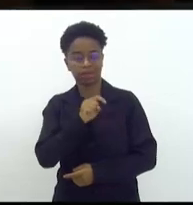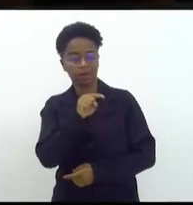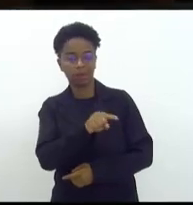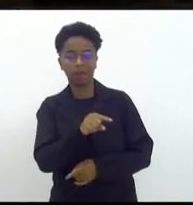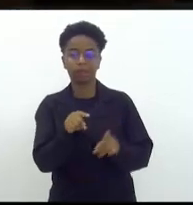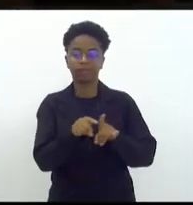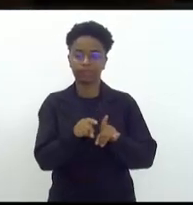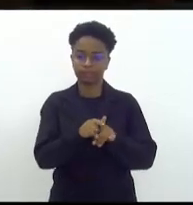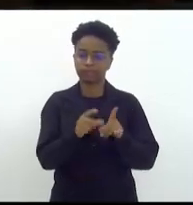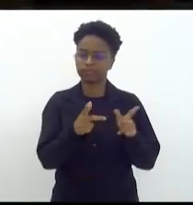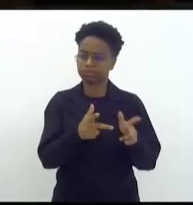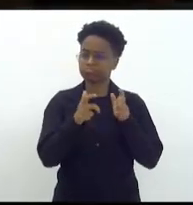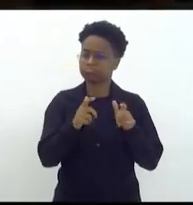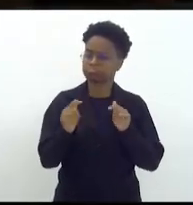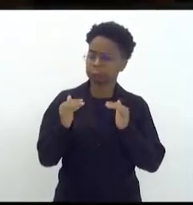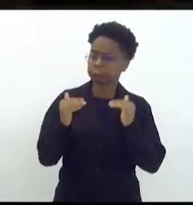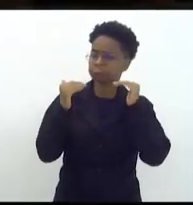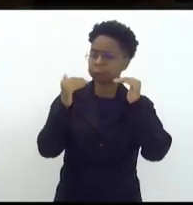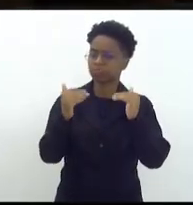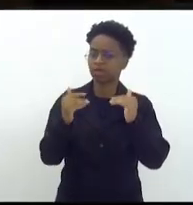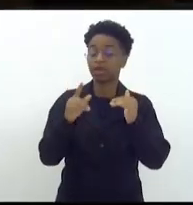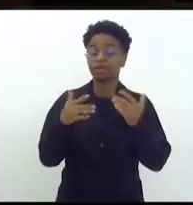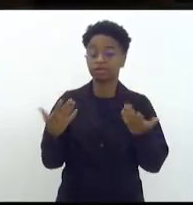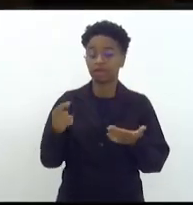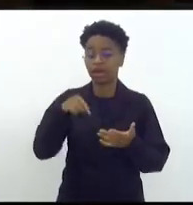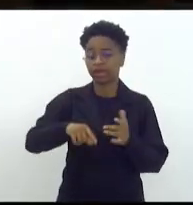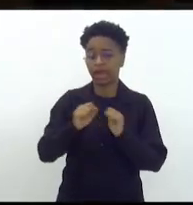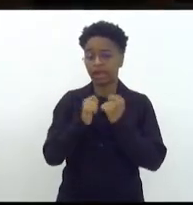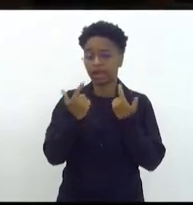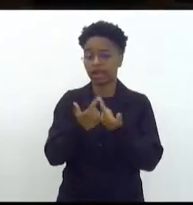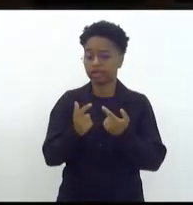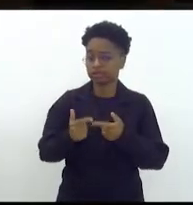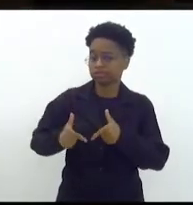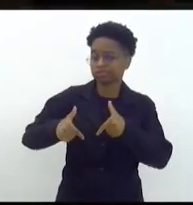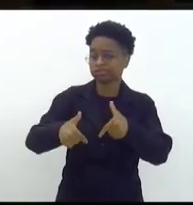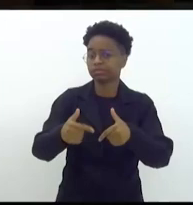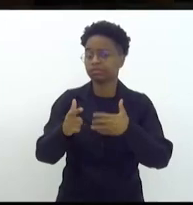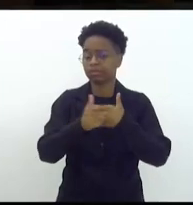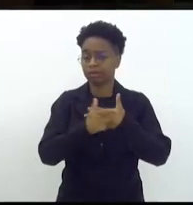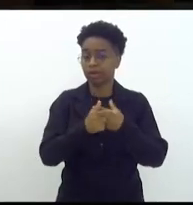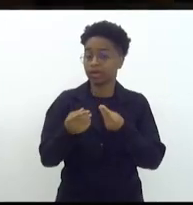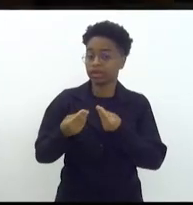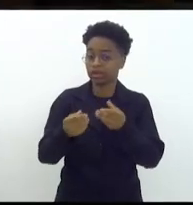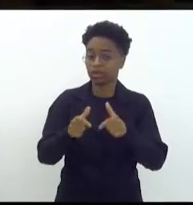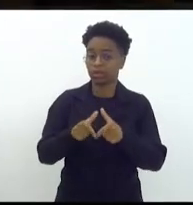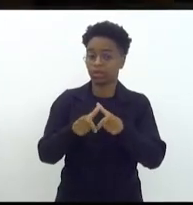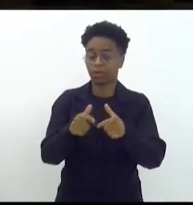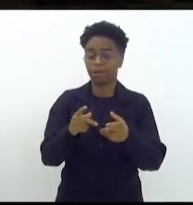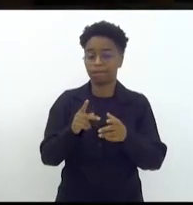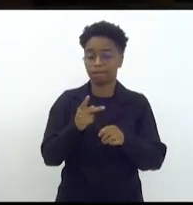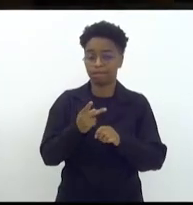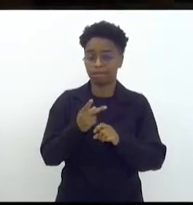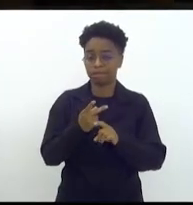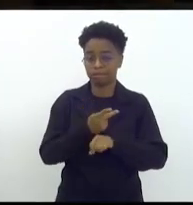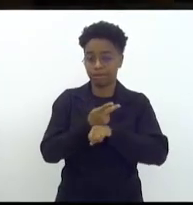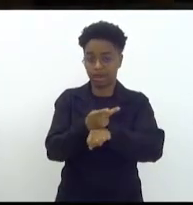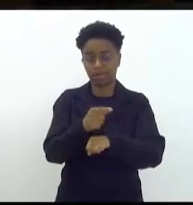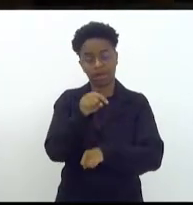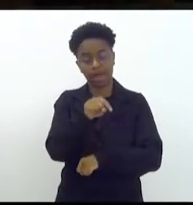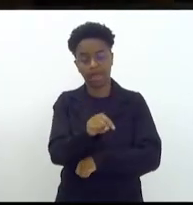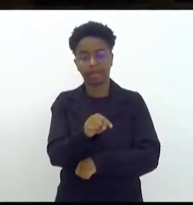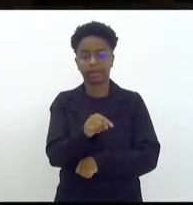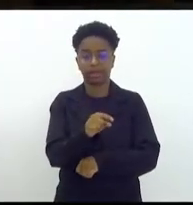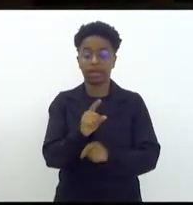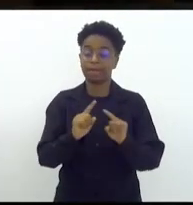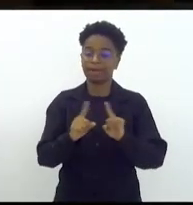que reconhecemos Leia então a assembleia legislativa fez o seu papel em dar esse prêmio Dandara para Leia Garcia a gente fica aqui com a saudade